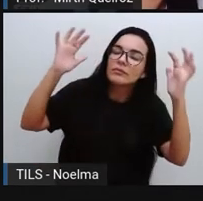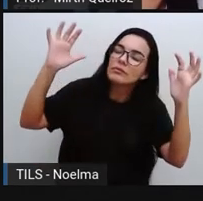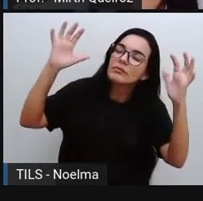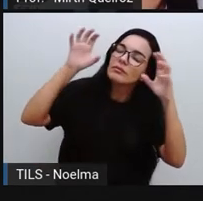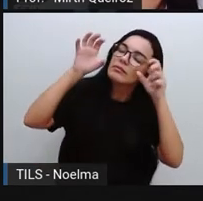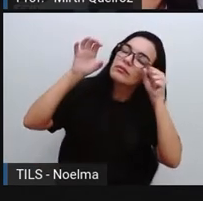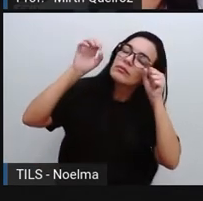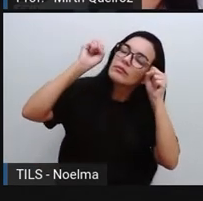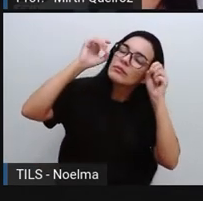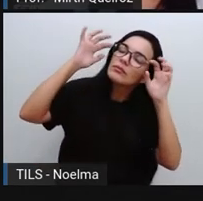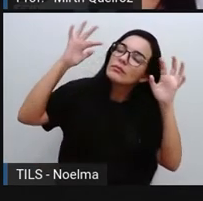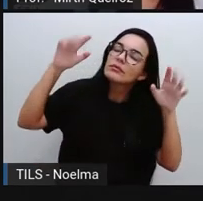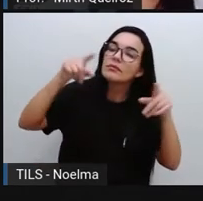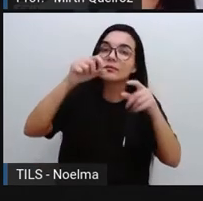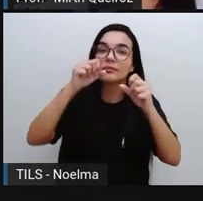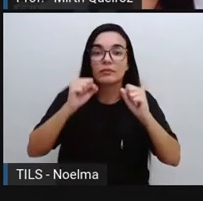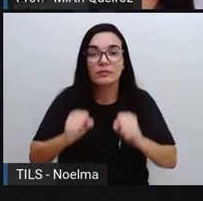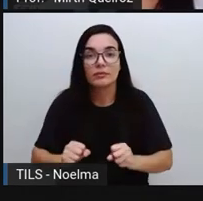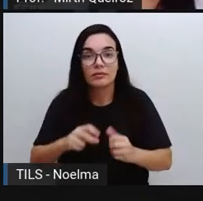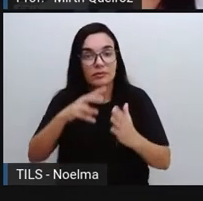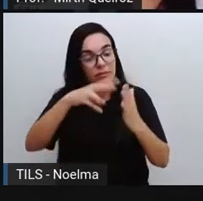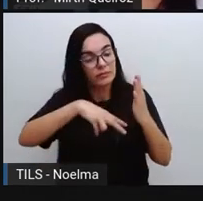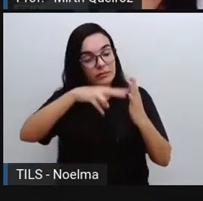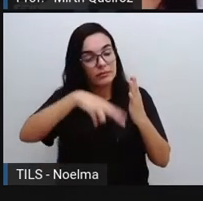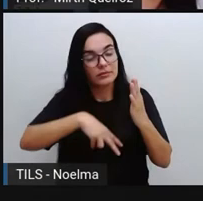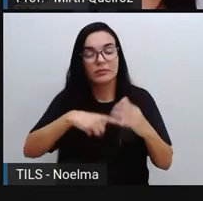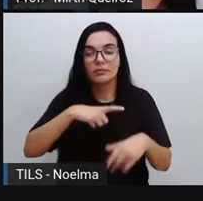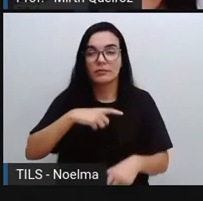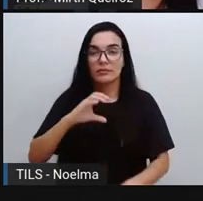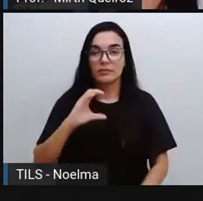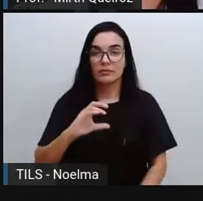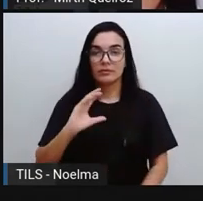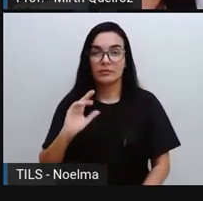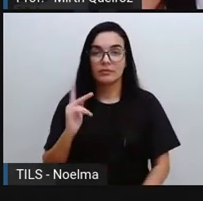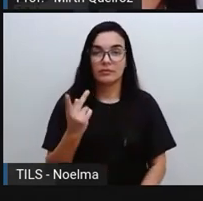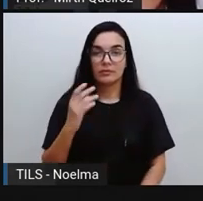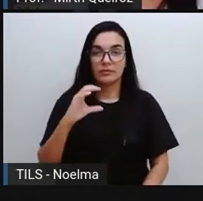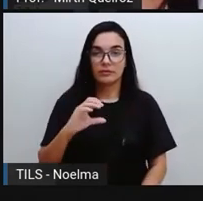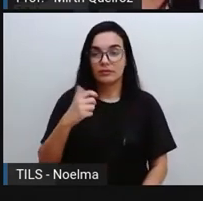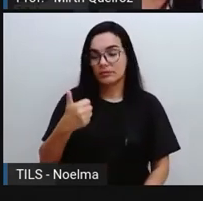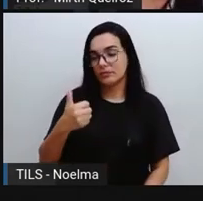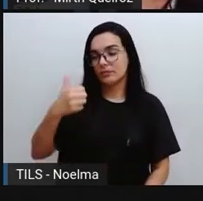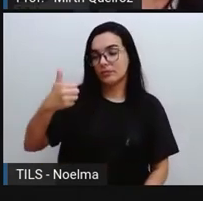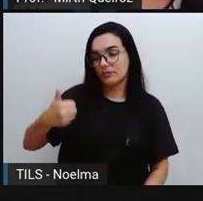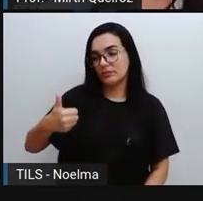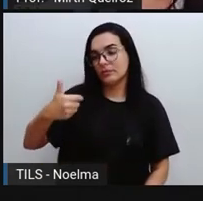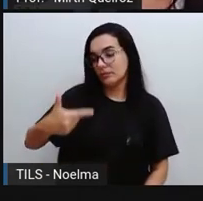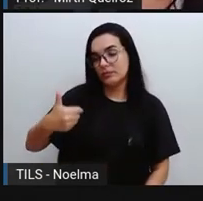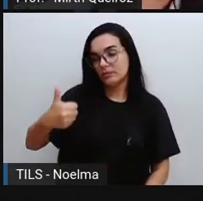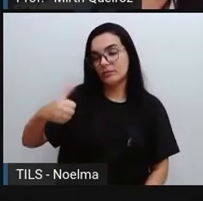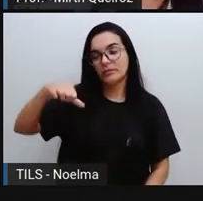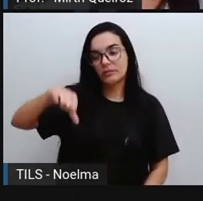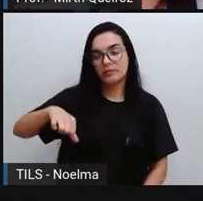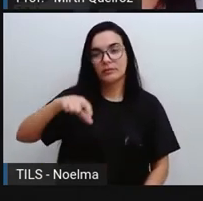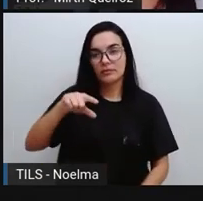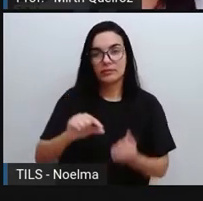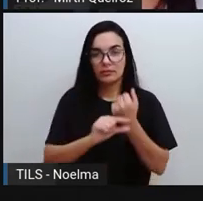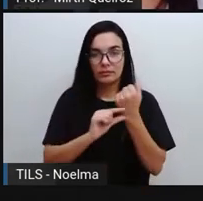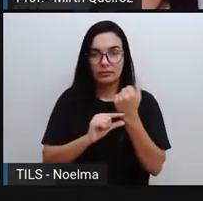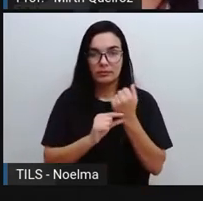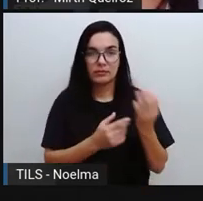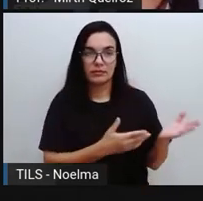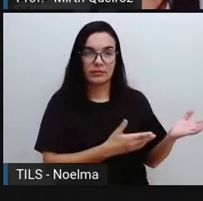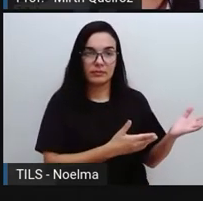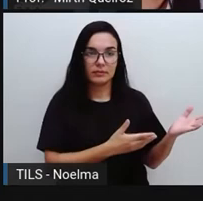leia o Ciências Hoje para Crianças 219. Nessa edição aí,